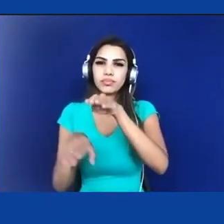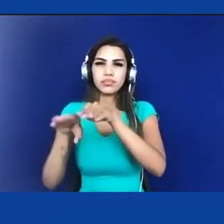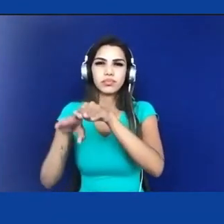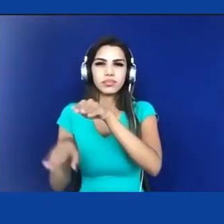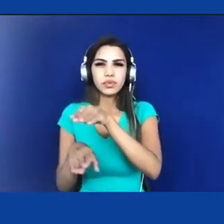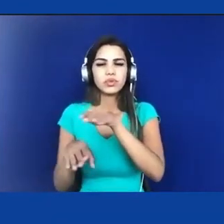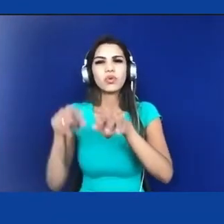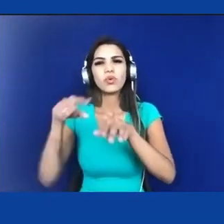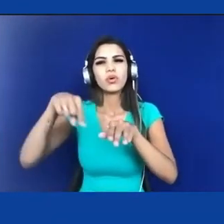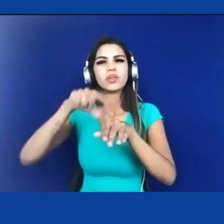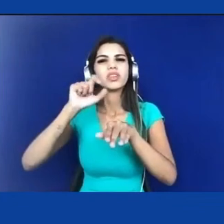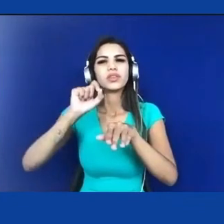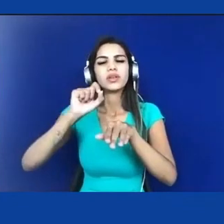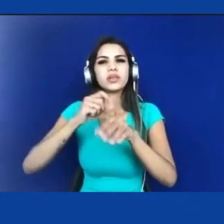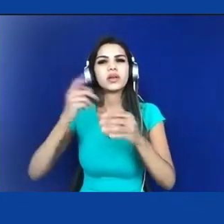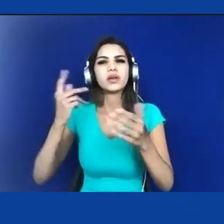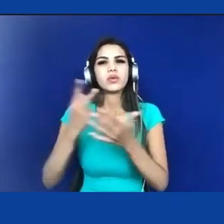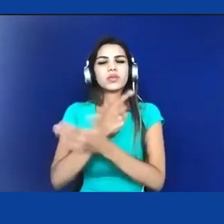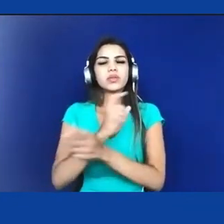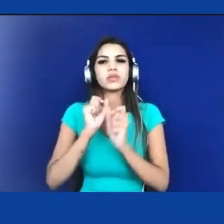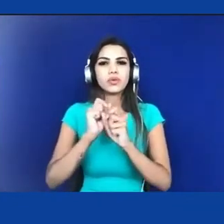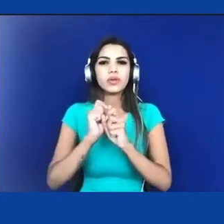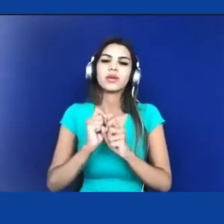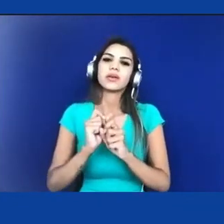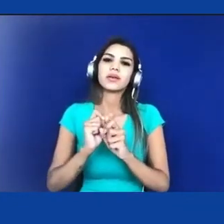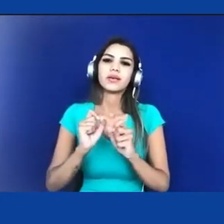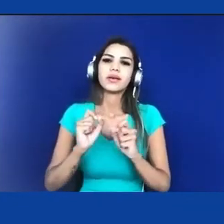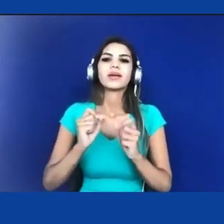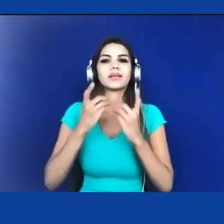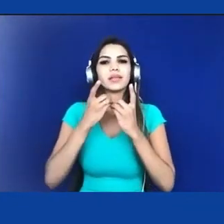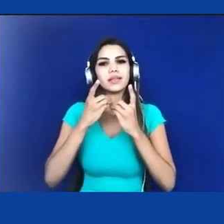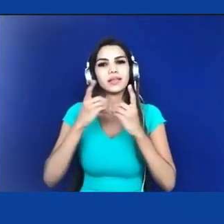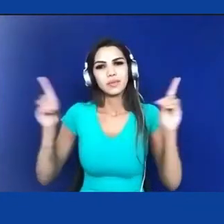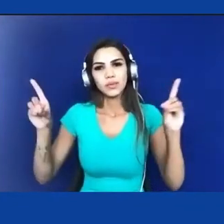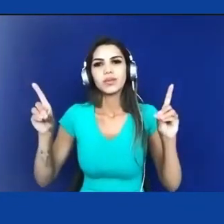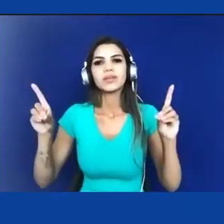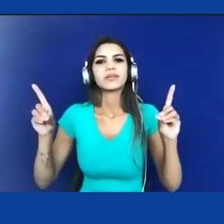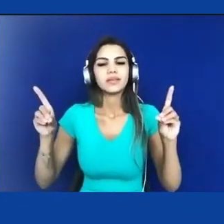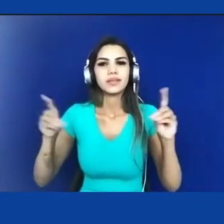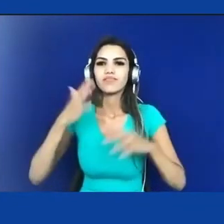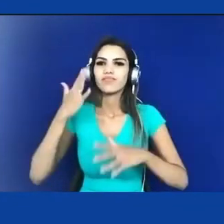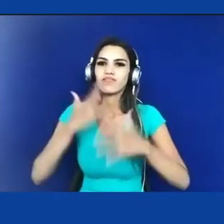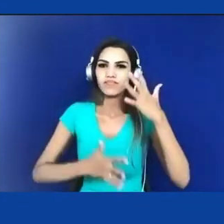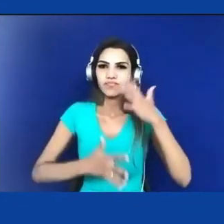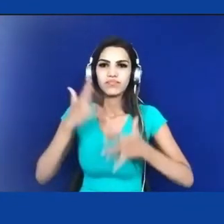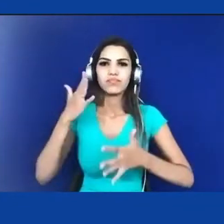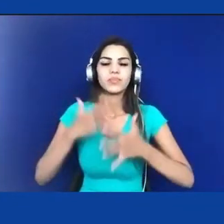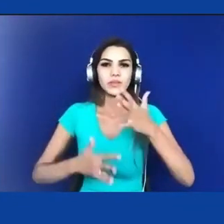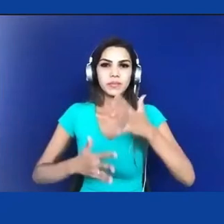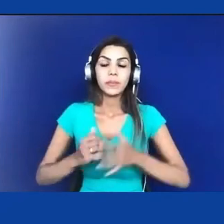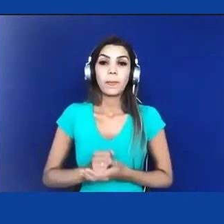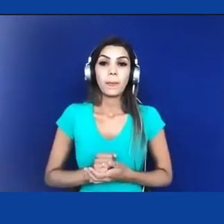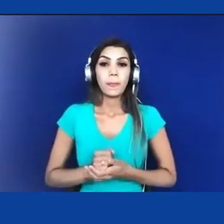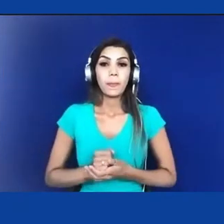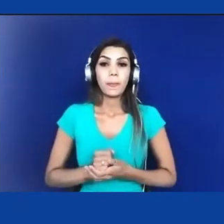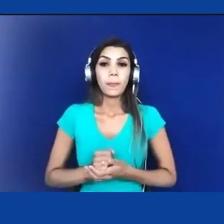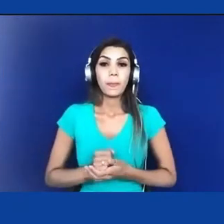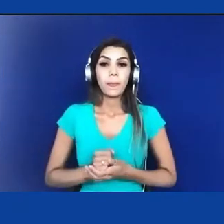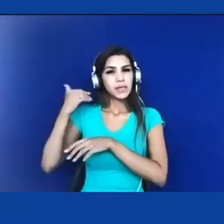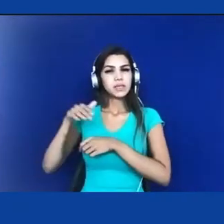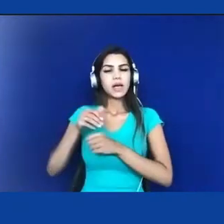realização da democracia nesse país. Desde o período colonial, a desigualdade